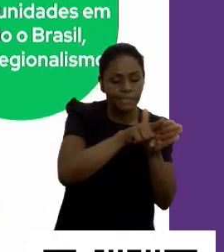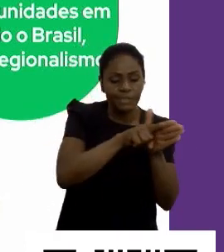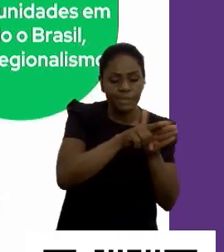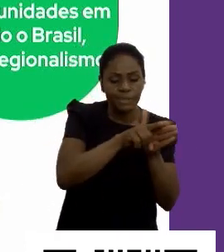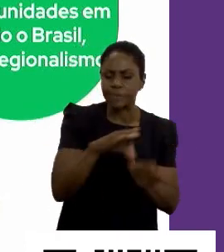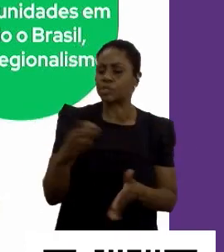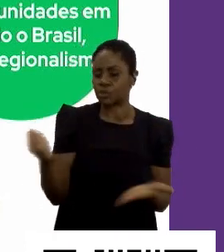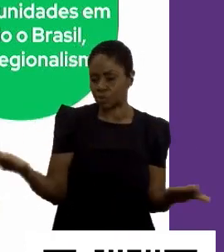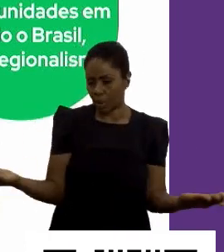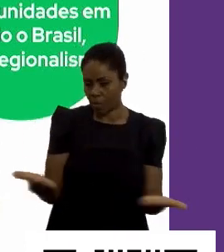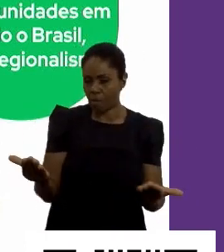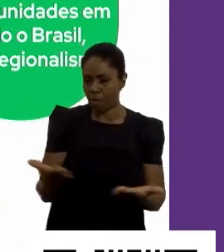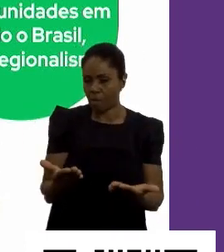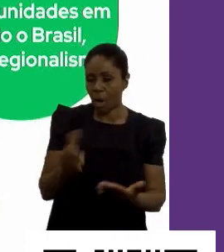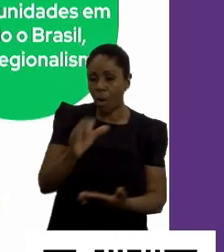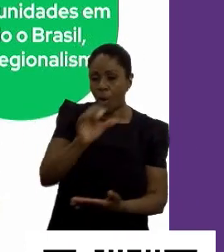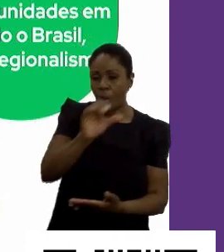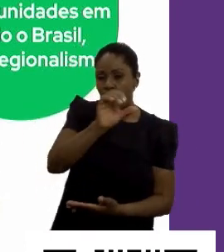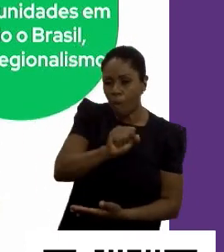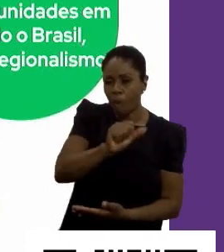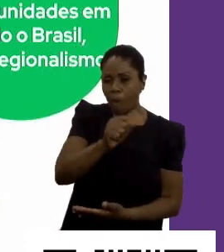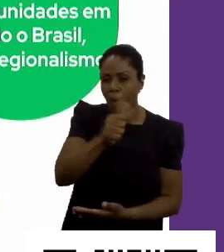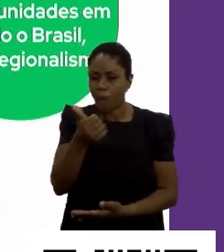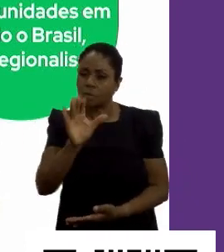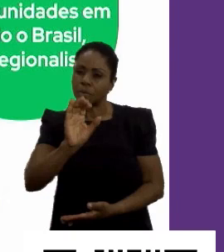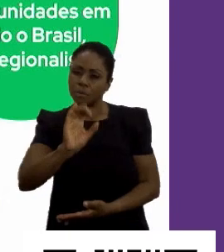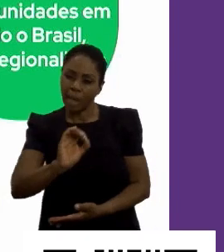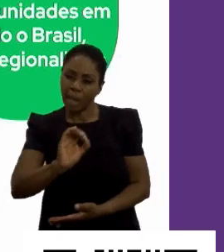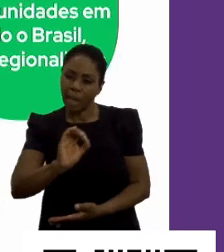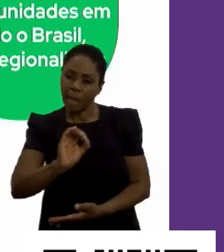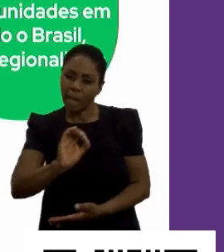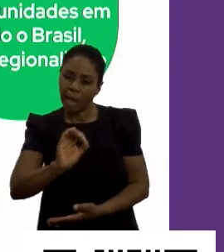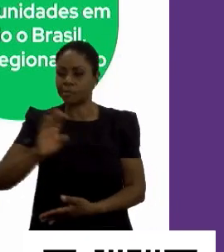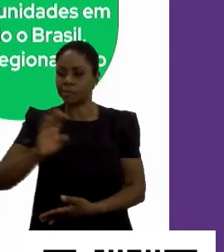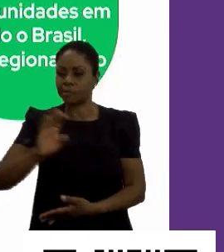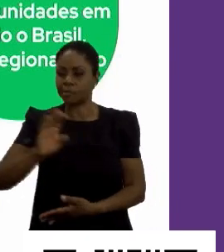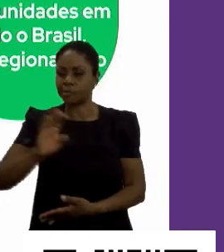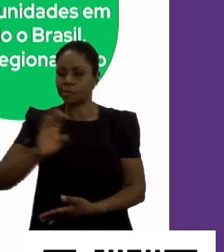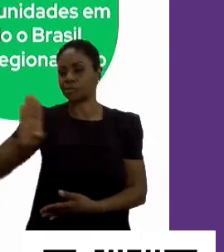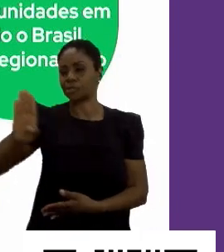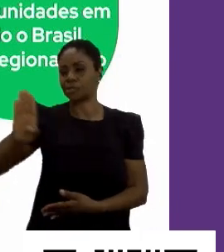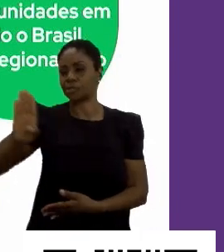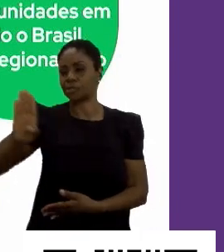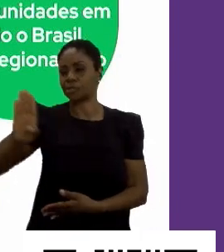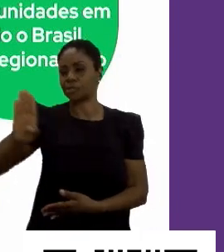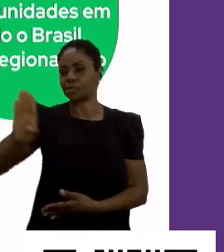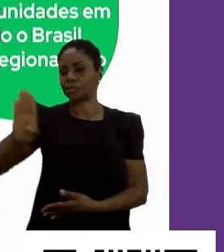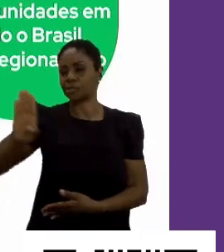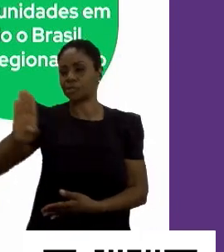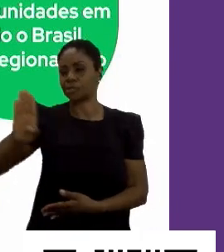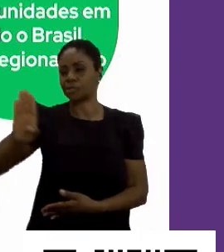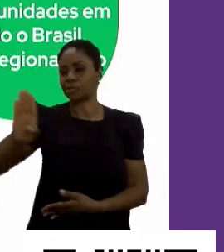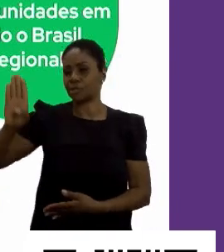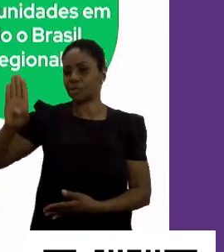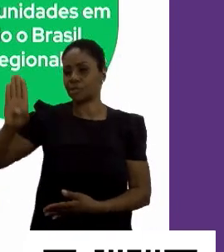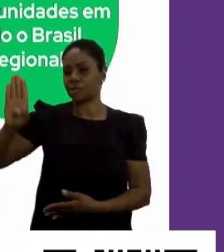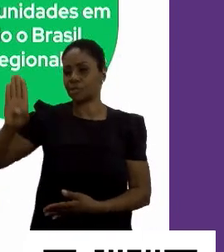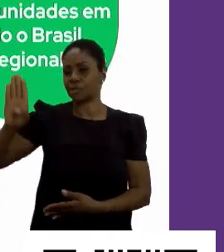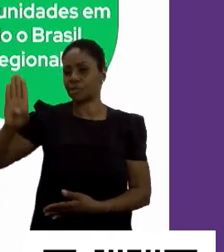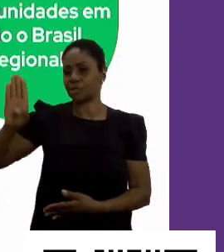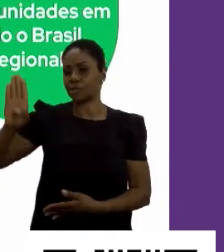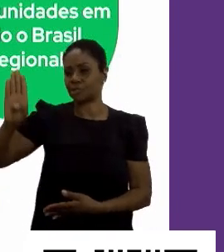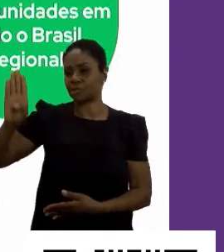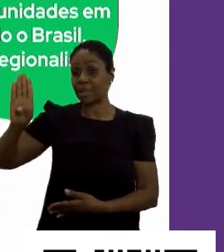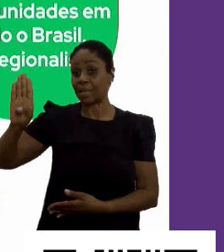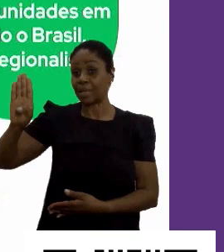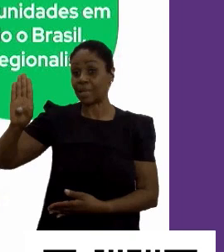a gente viu lá que oito entre cada dez candidatos amam a plataforma, né? A gente sabe que tem plataformas aí mais complicadas, com baixa